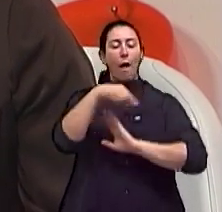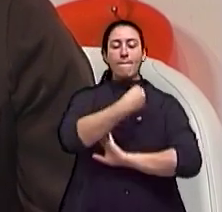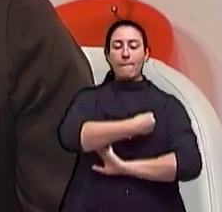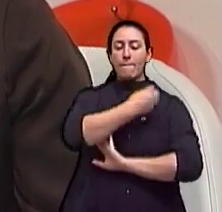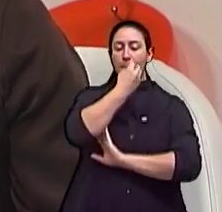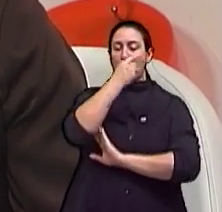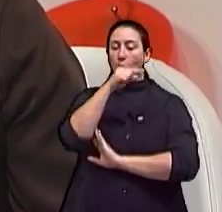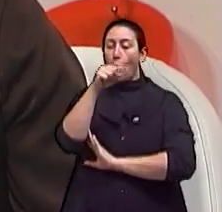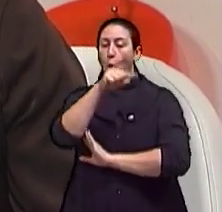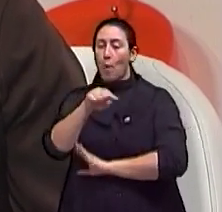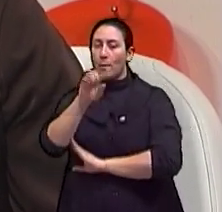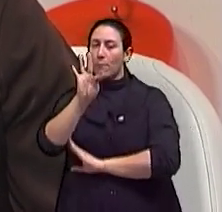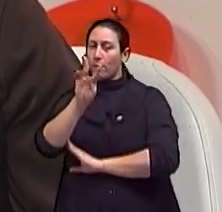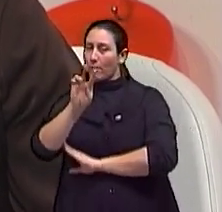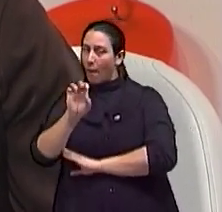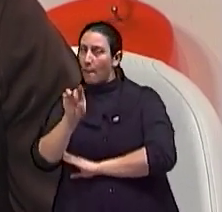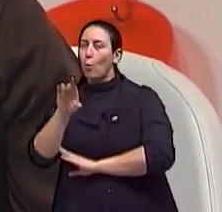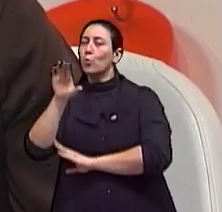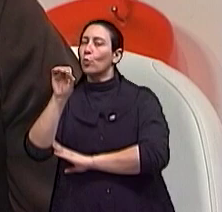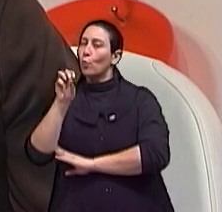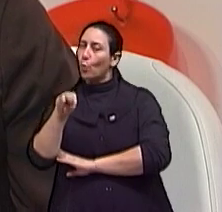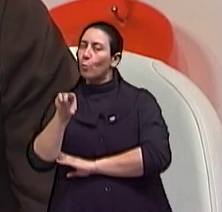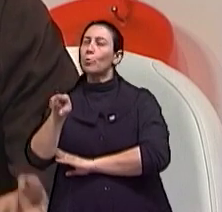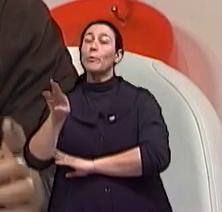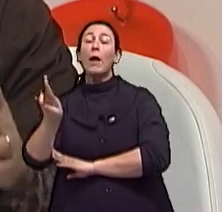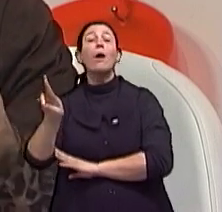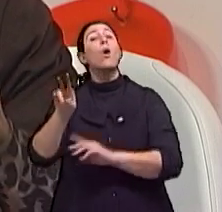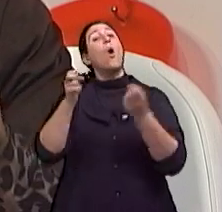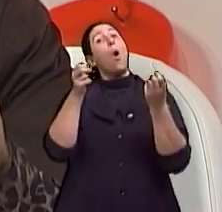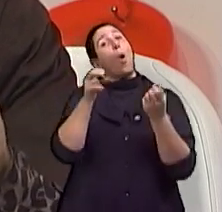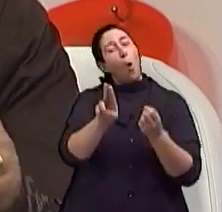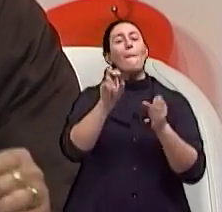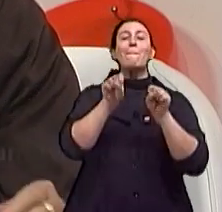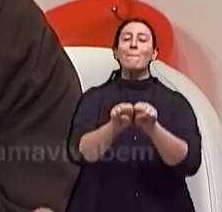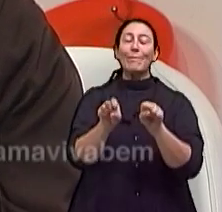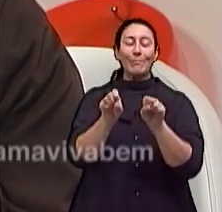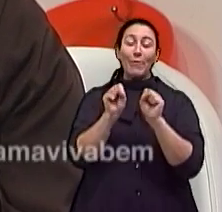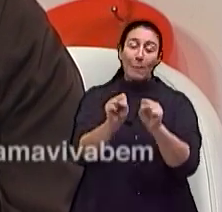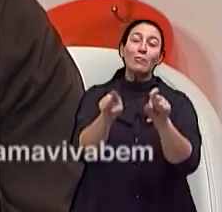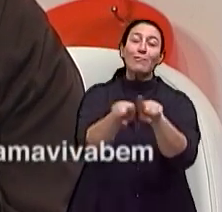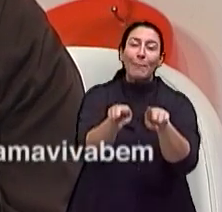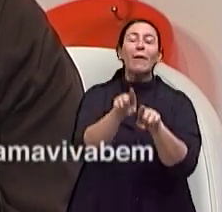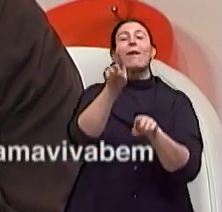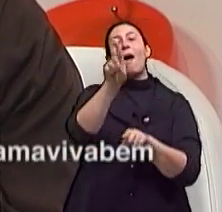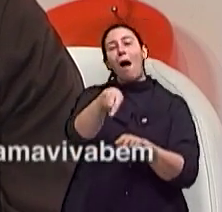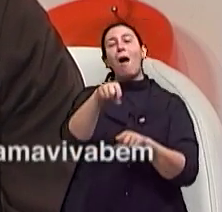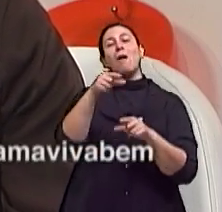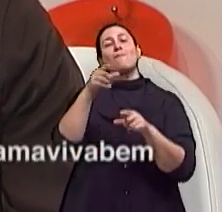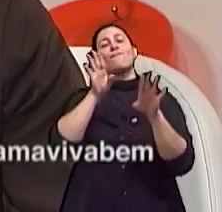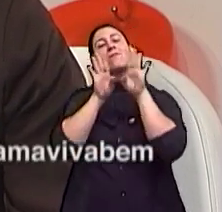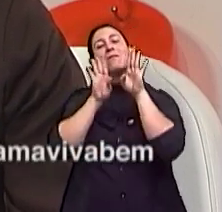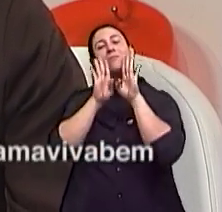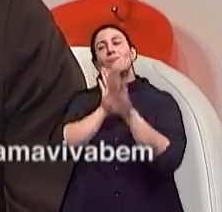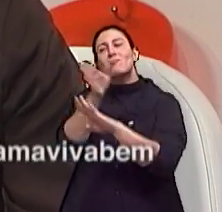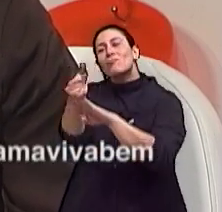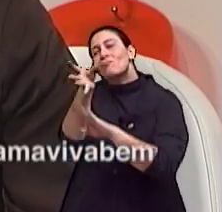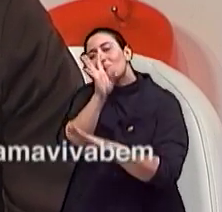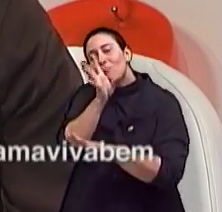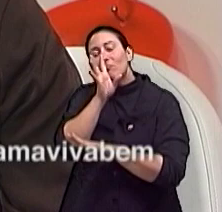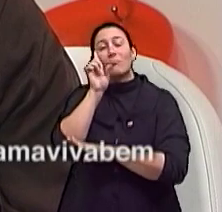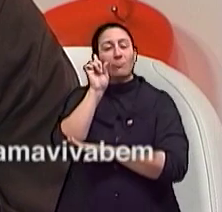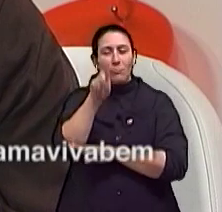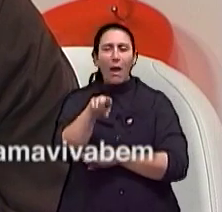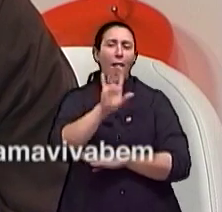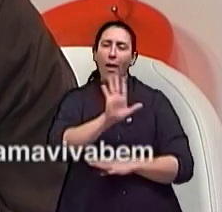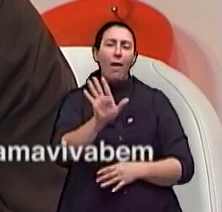.tv.com.br É, mas também pode nos encontrar lá no facebook.com.br